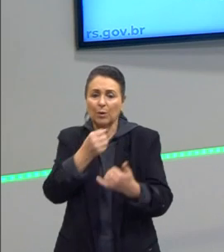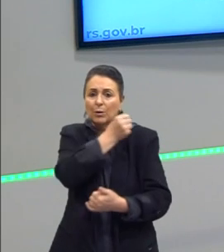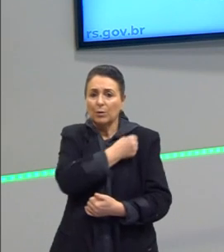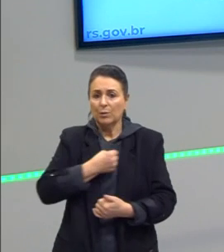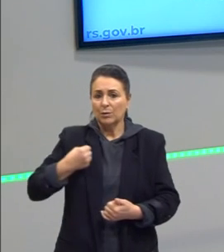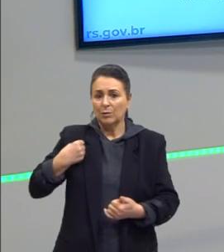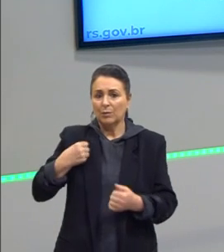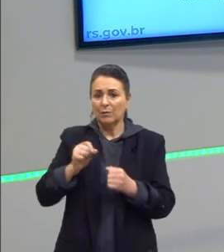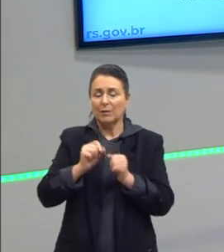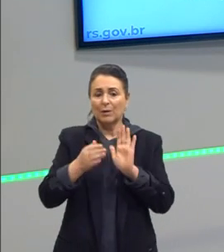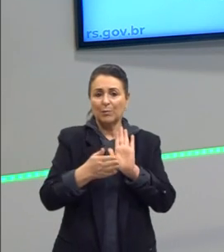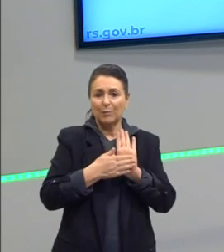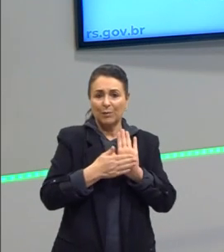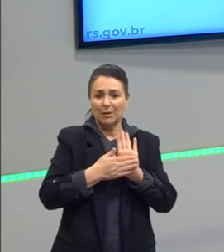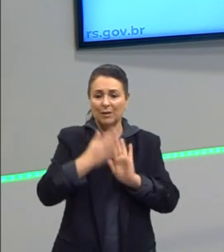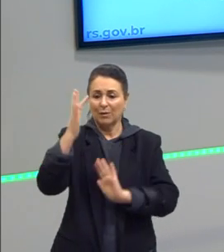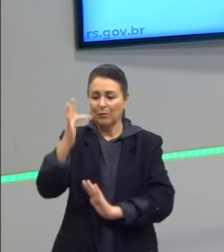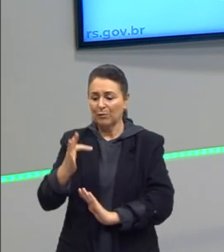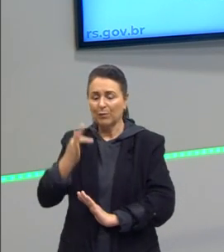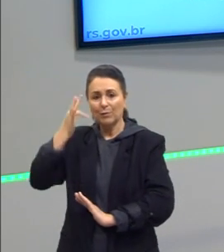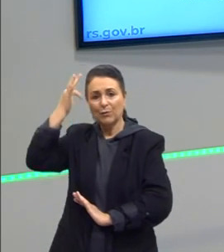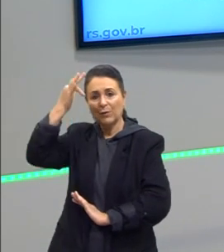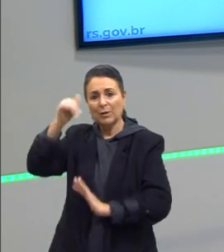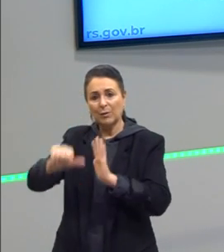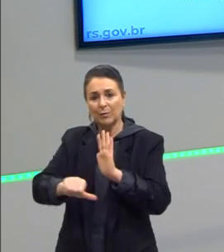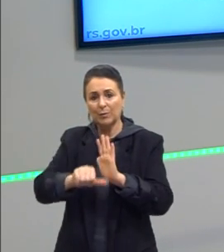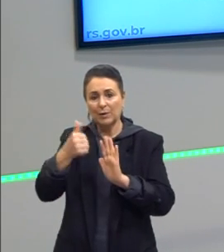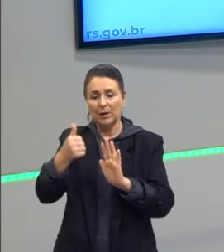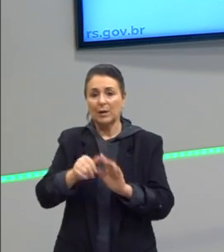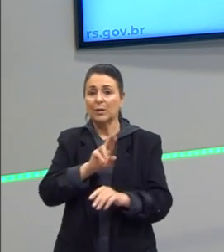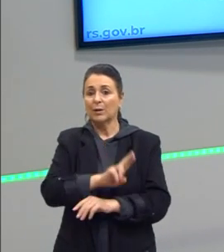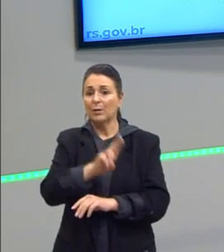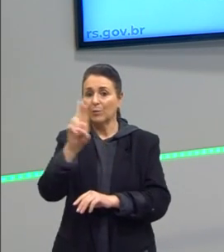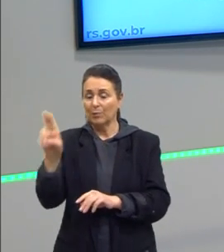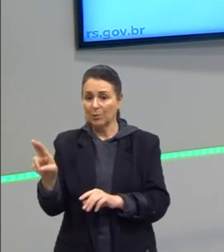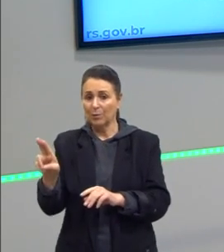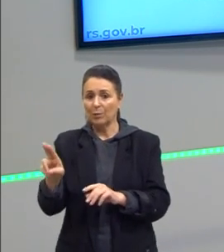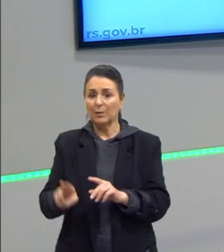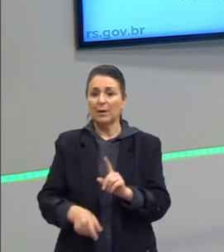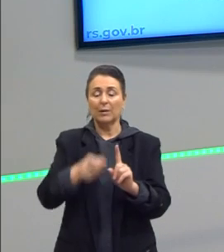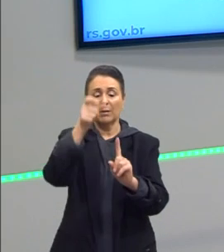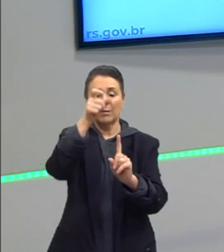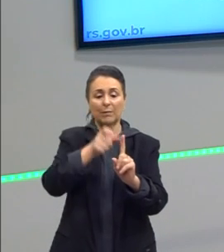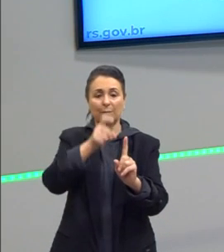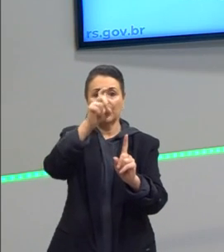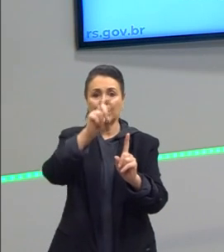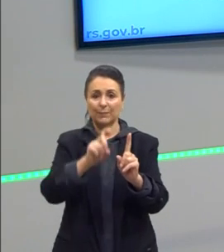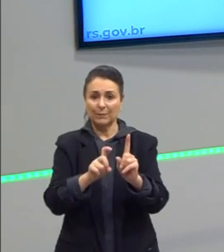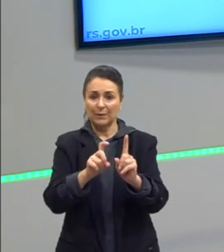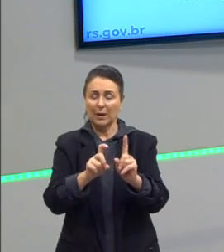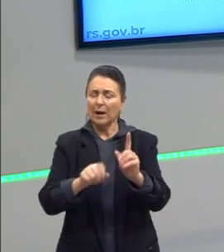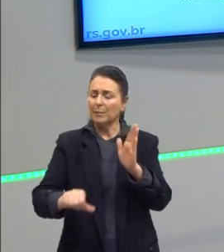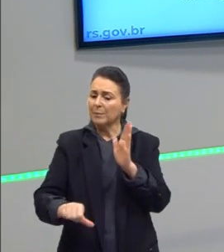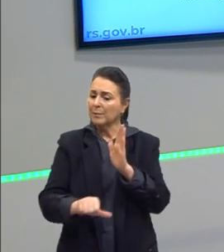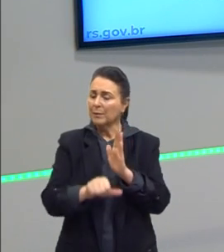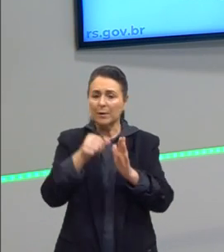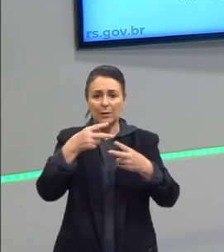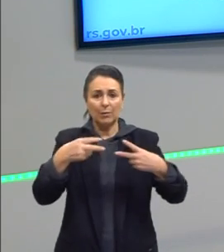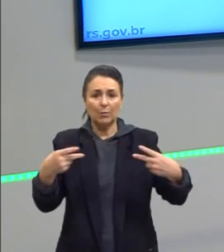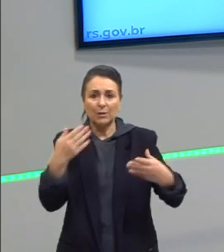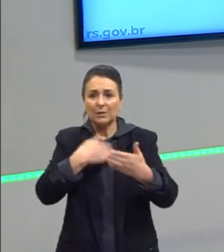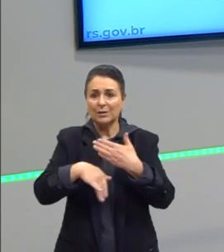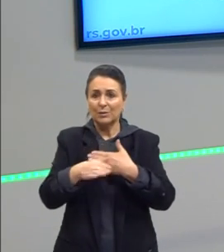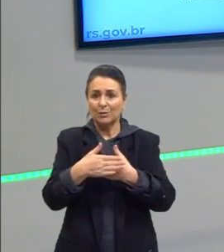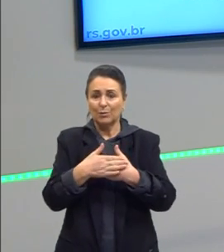isso a chamada filosofia primeira, que o Platão chamou de metafísica, que era a causa primeira de todas as coisas, ou o que as